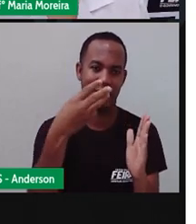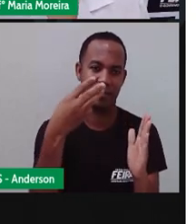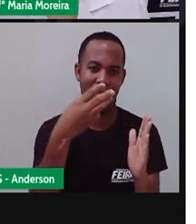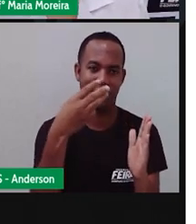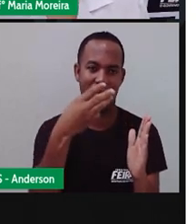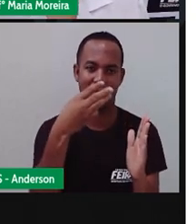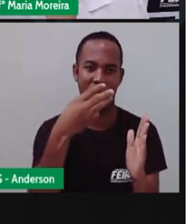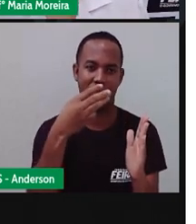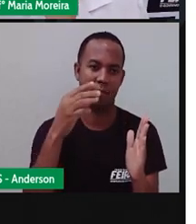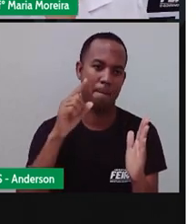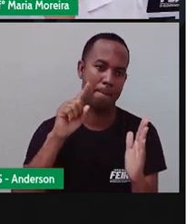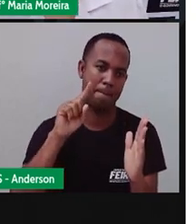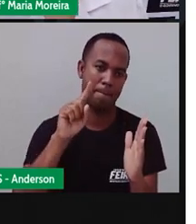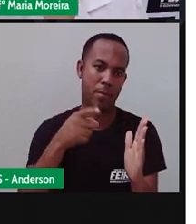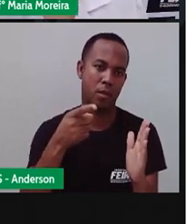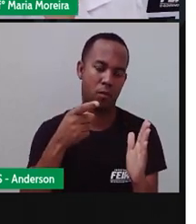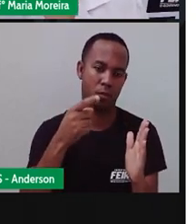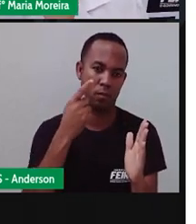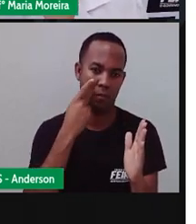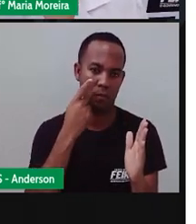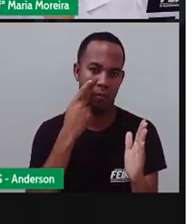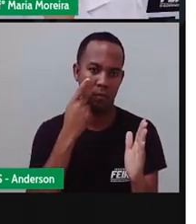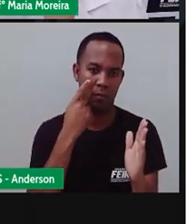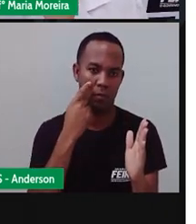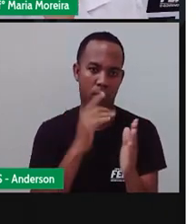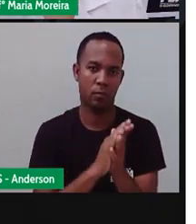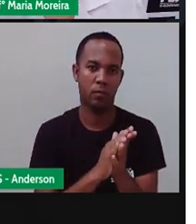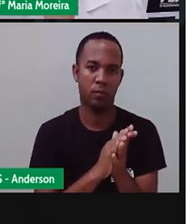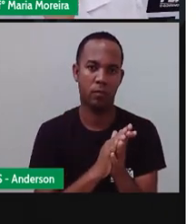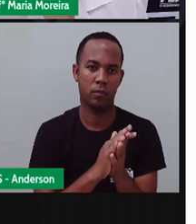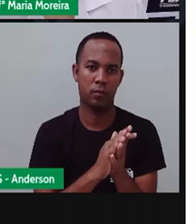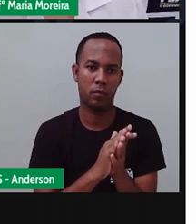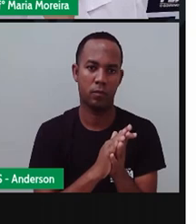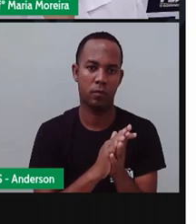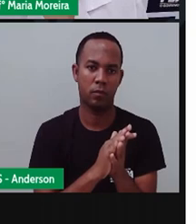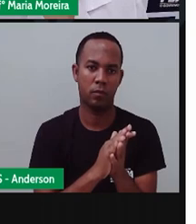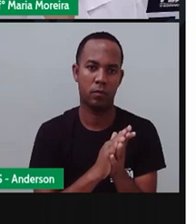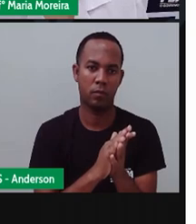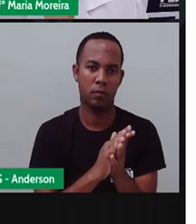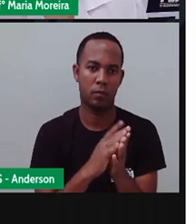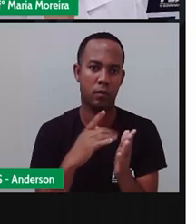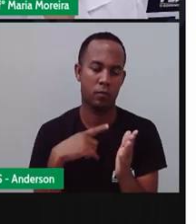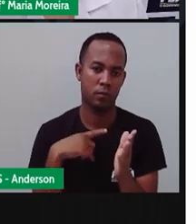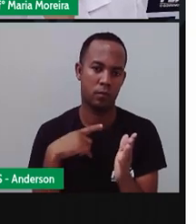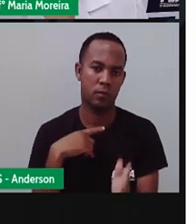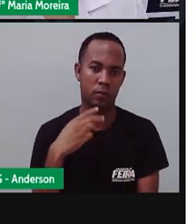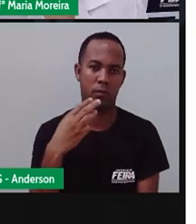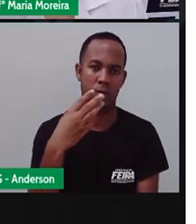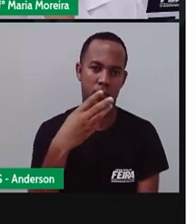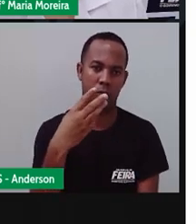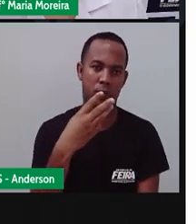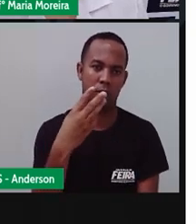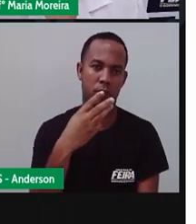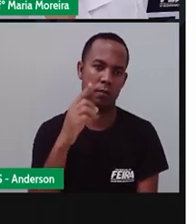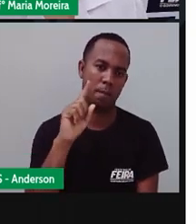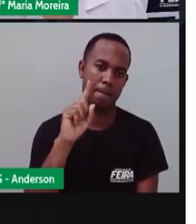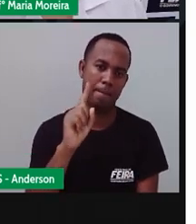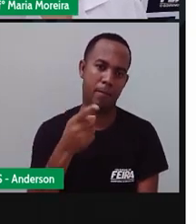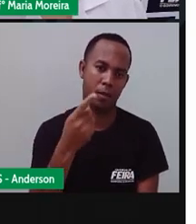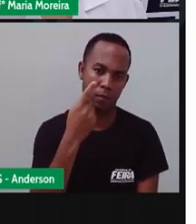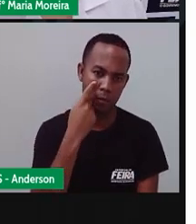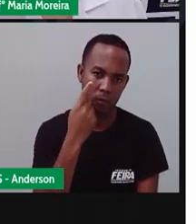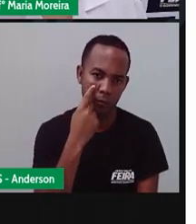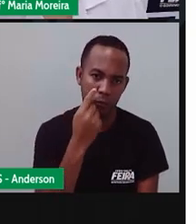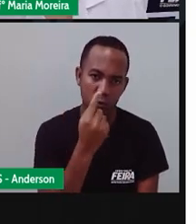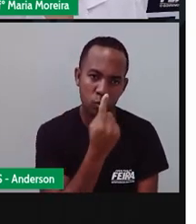A cada um centímetro aqui, né? É que vale a quantos centímetros? Três mil, né? Isso significa que a cada um